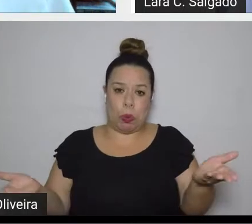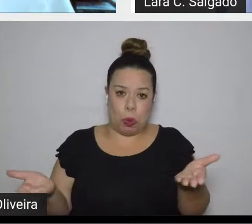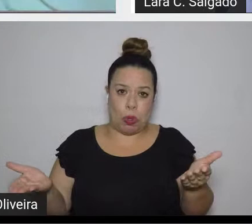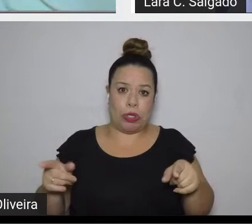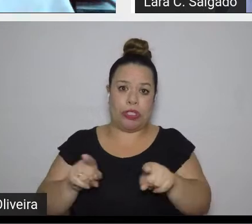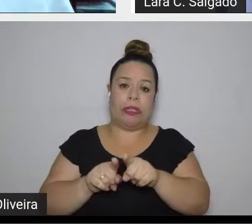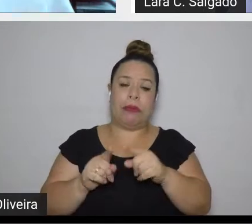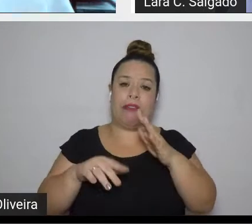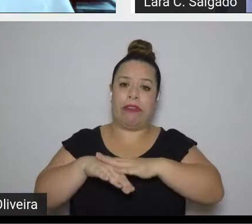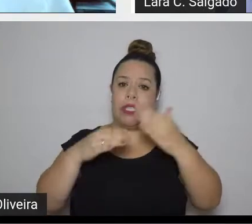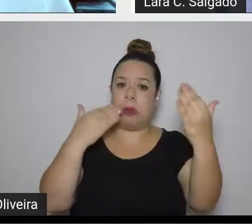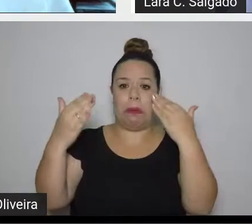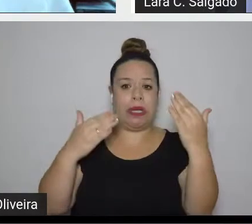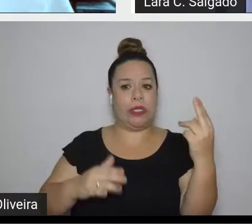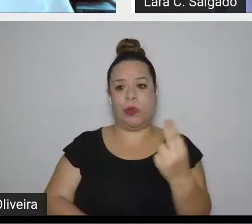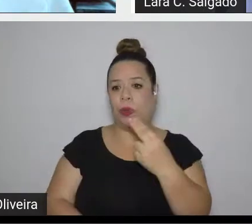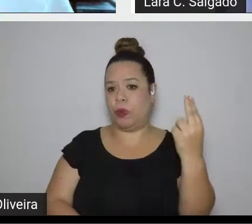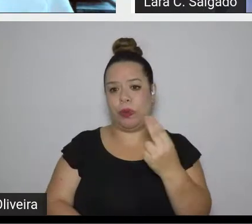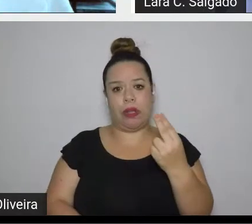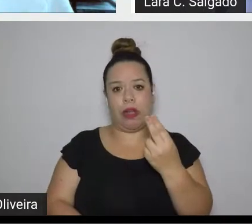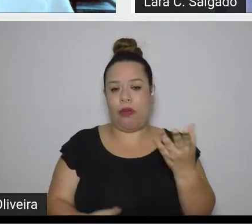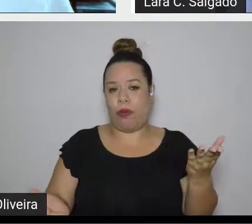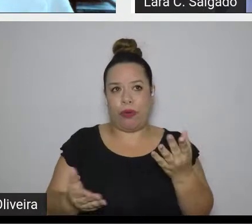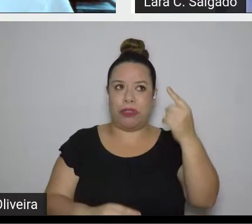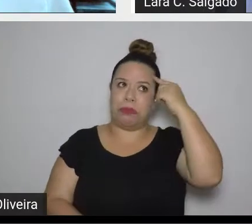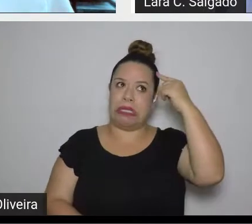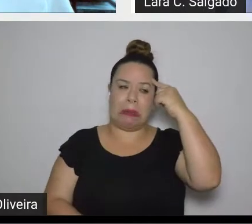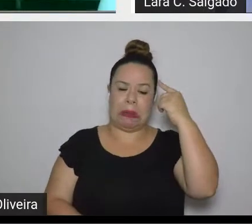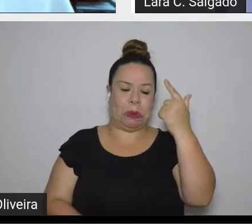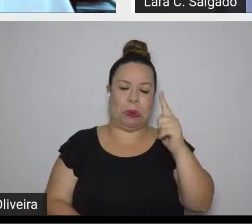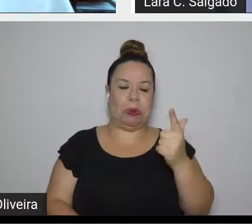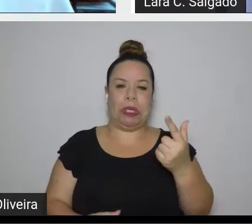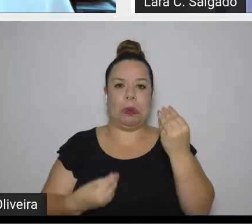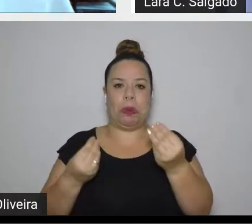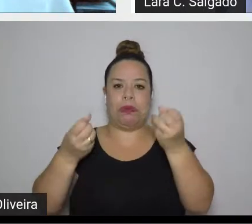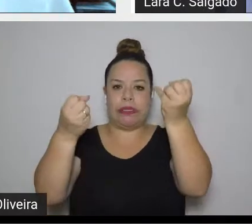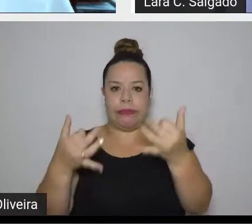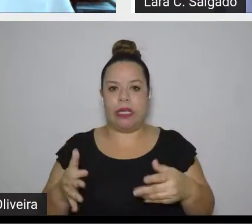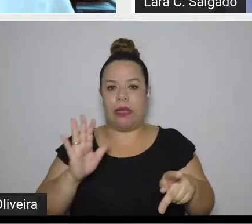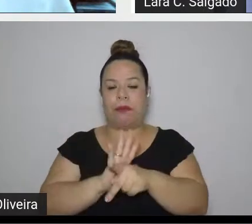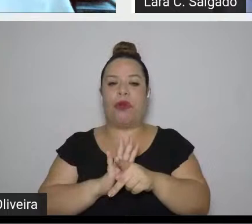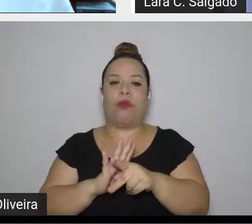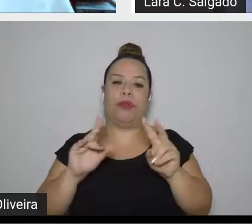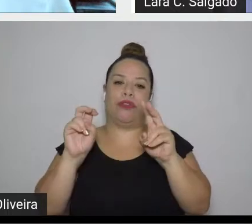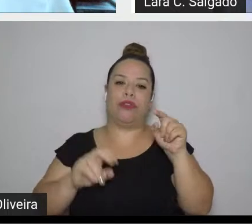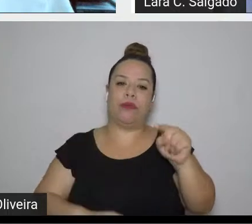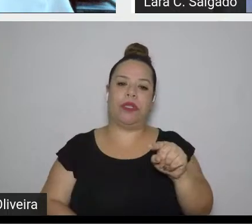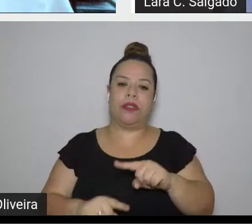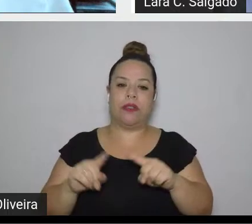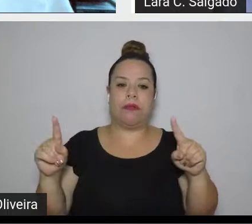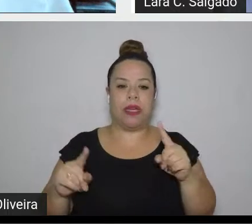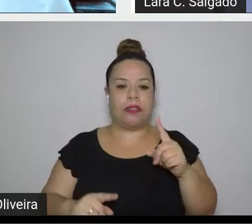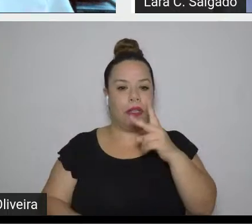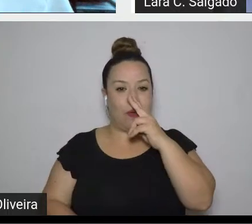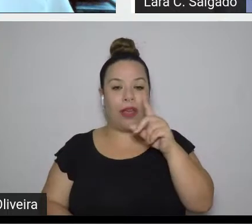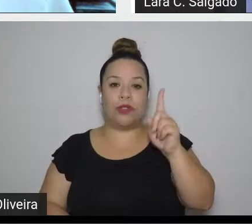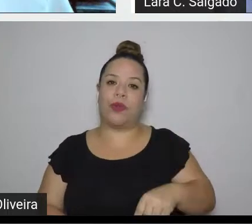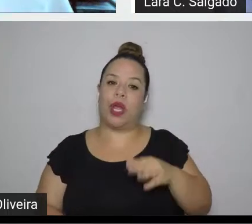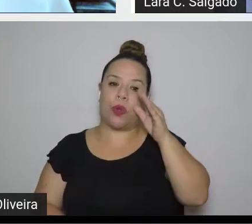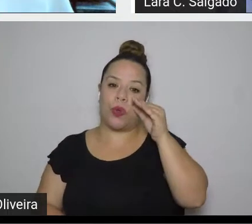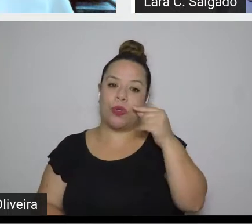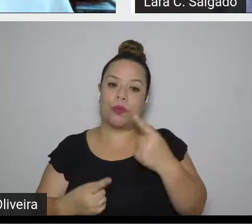comparação, não tenho presente em mente. Mas é curioso que muitos escritores,